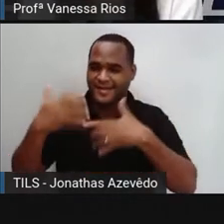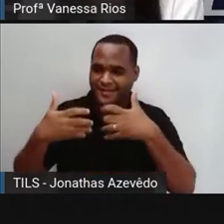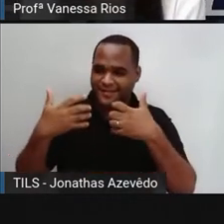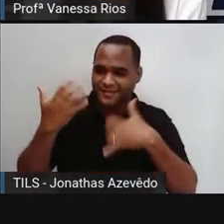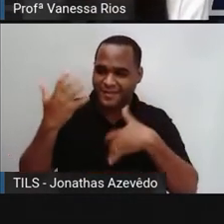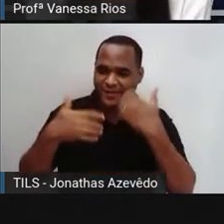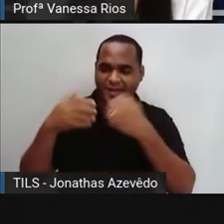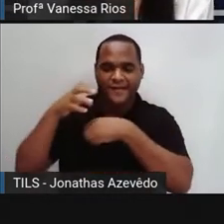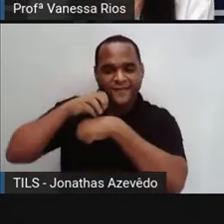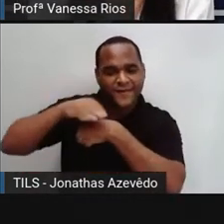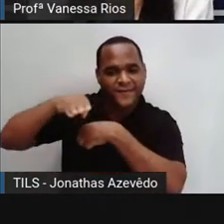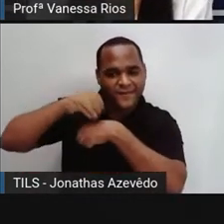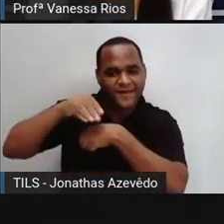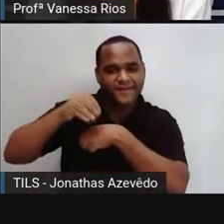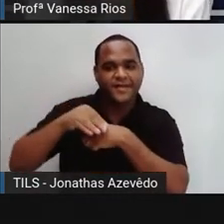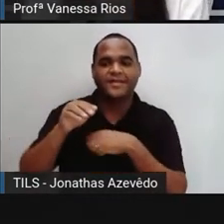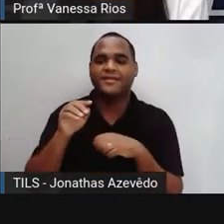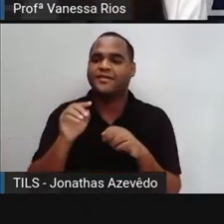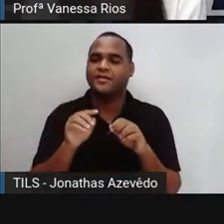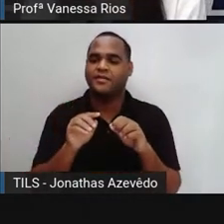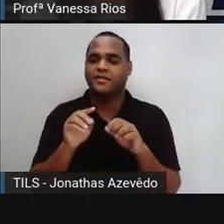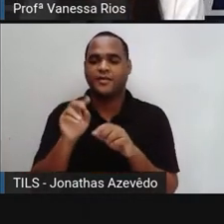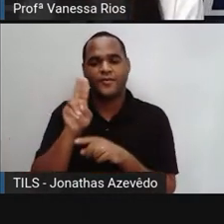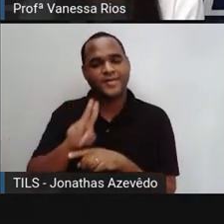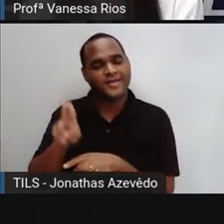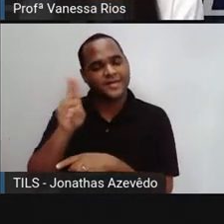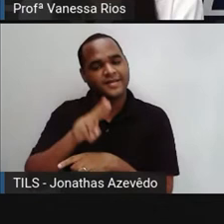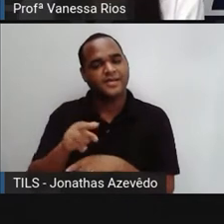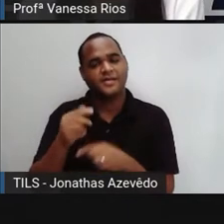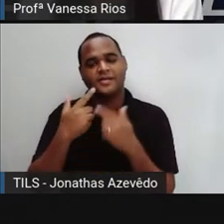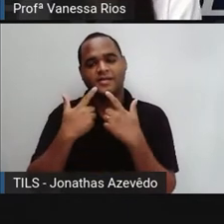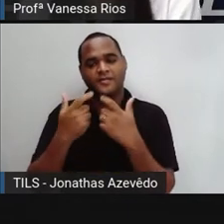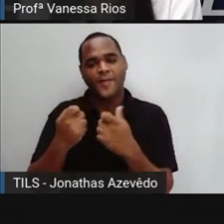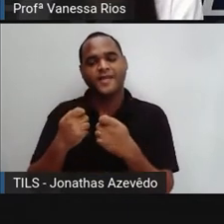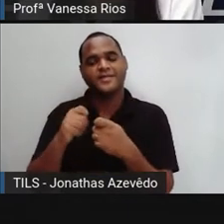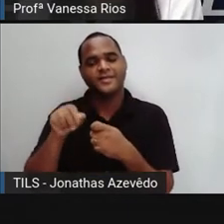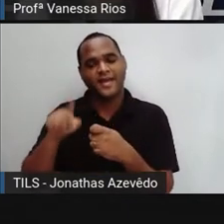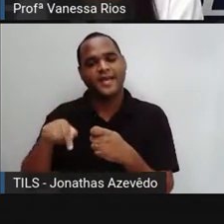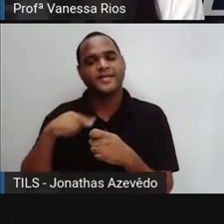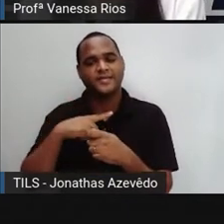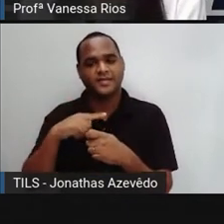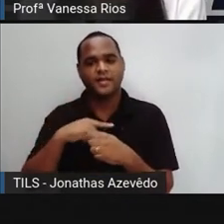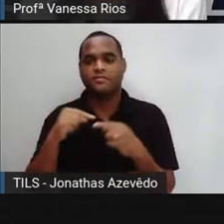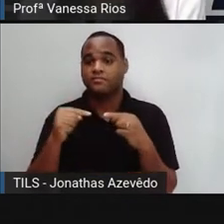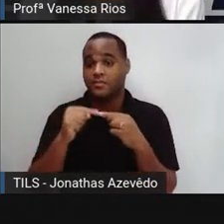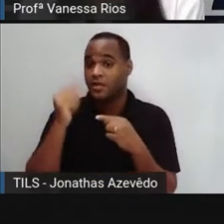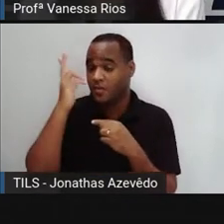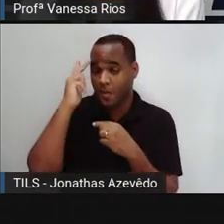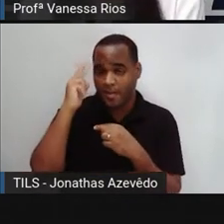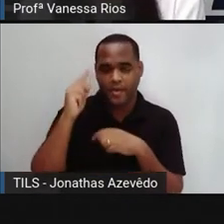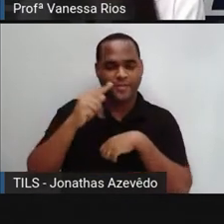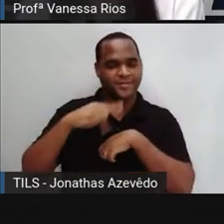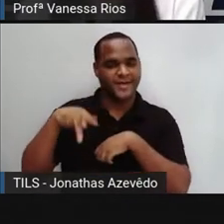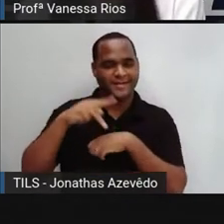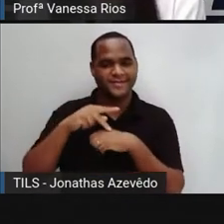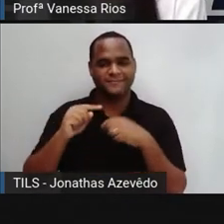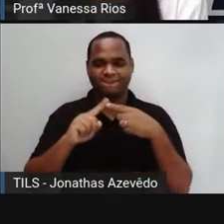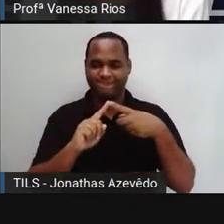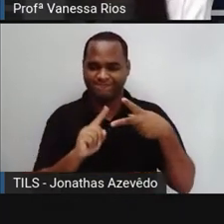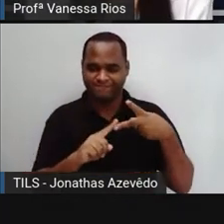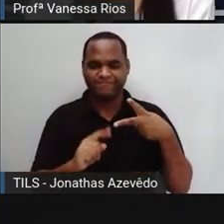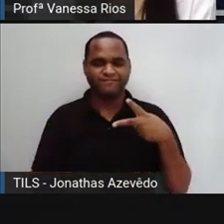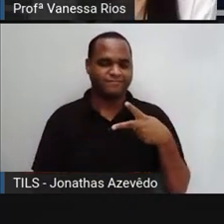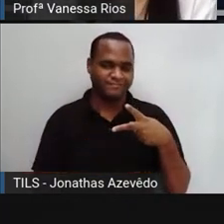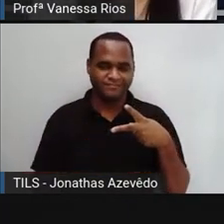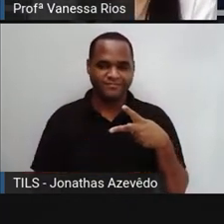conseguir passar informação utilizando uma linguagem digital que é comum aos dois países. E